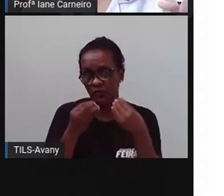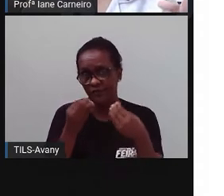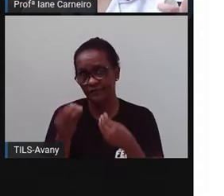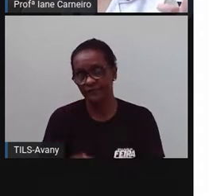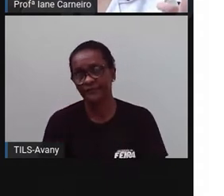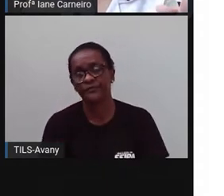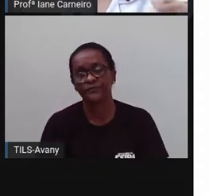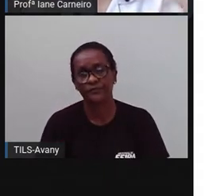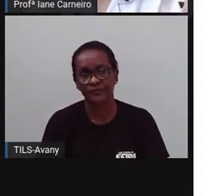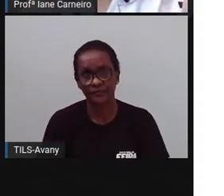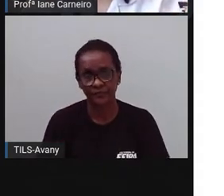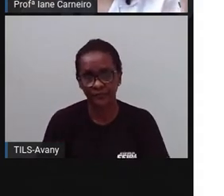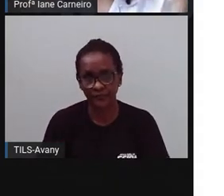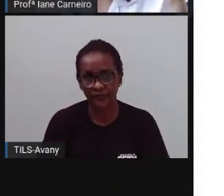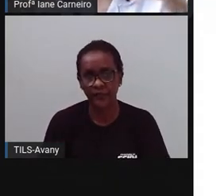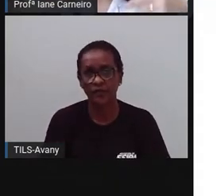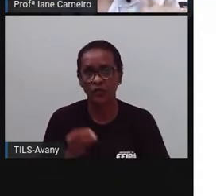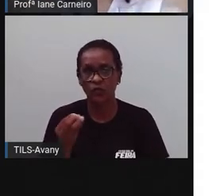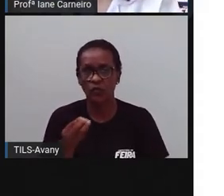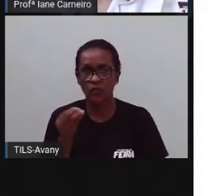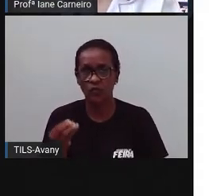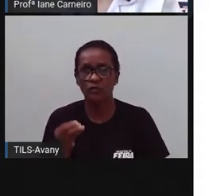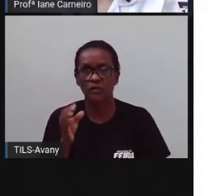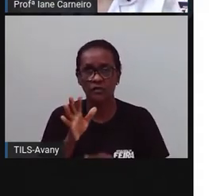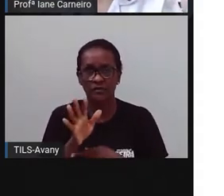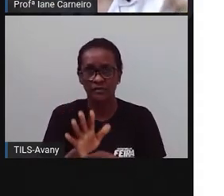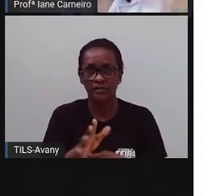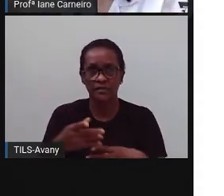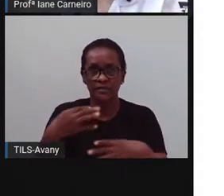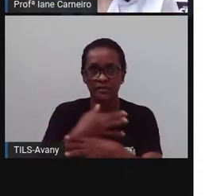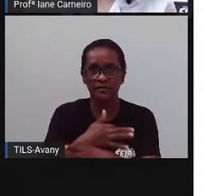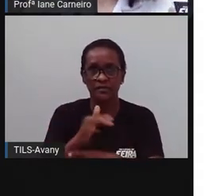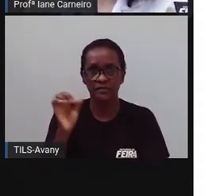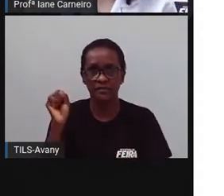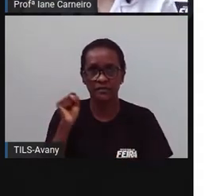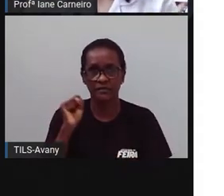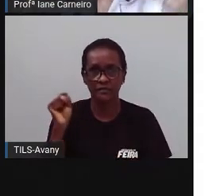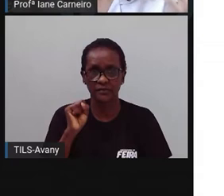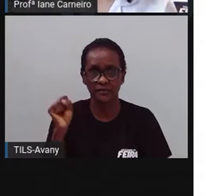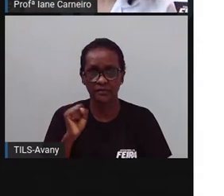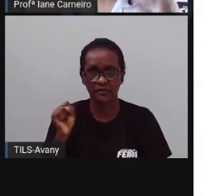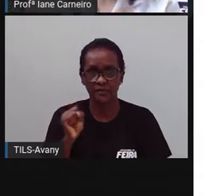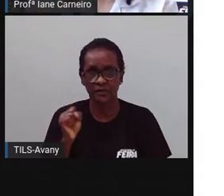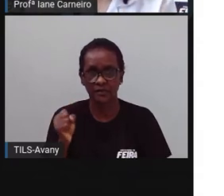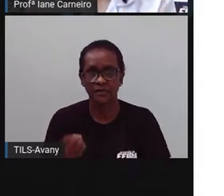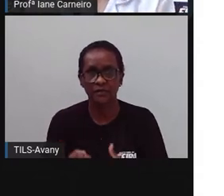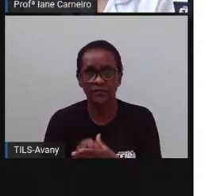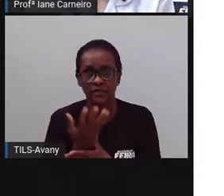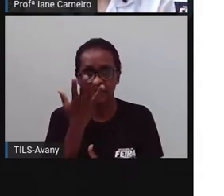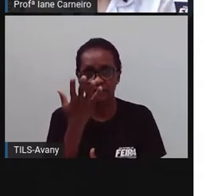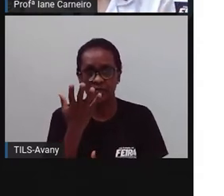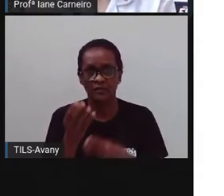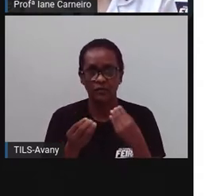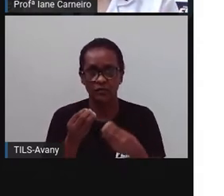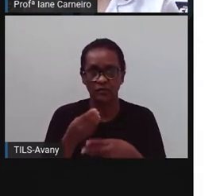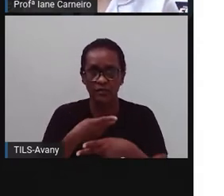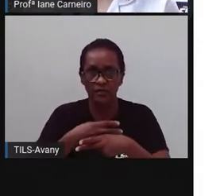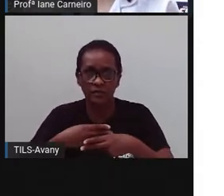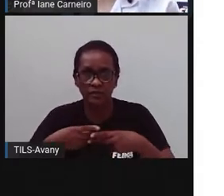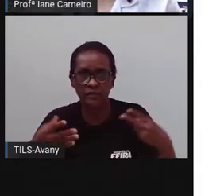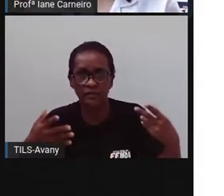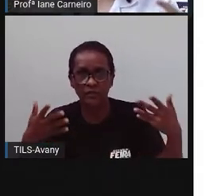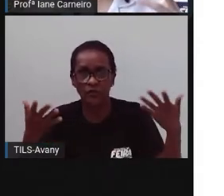né? Que contribuía pra que Feira surgisse, né? Pra que Feira de Santana surgisse. E uma das características é essa, né?